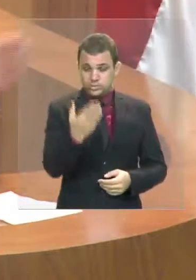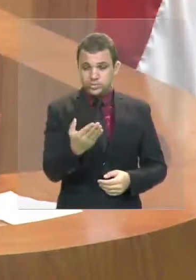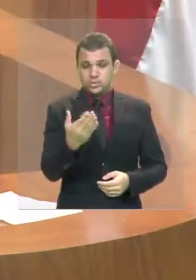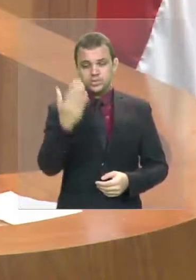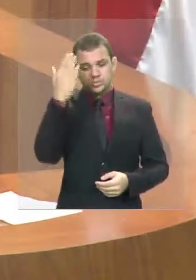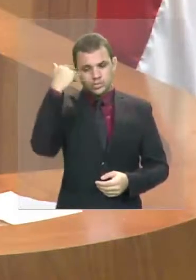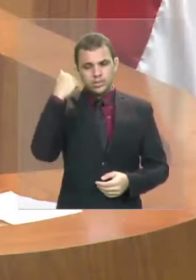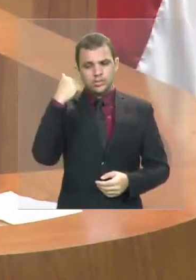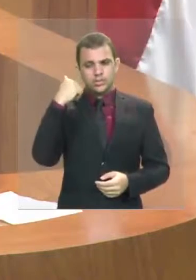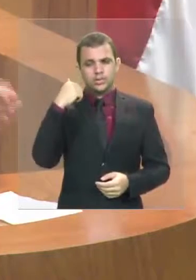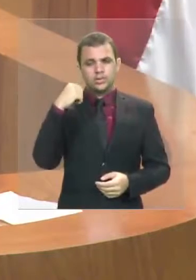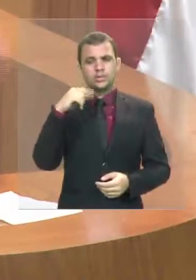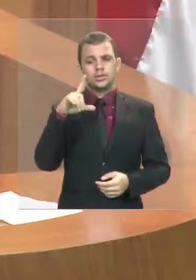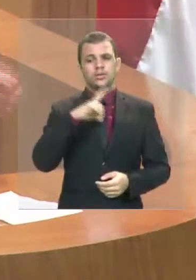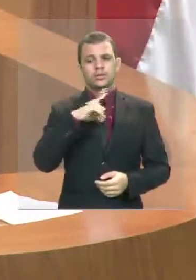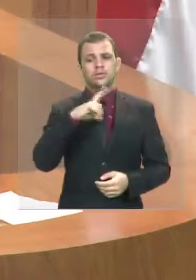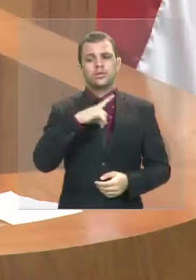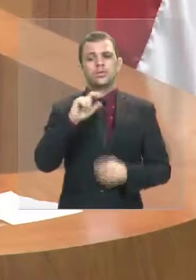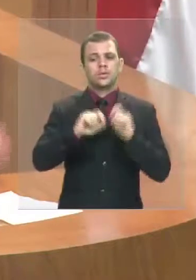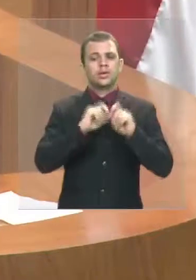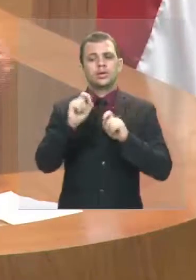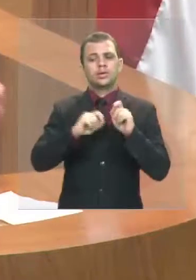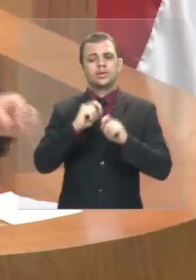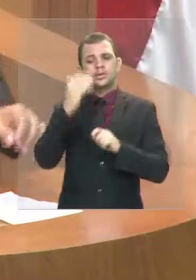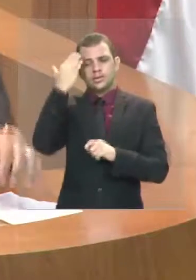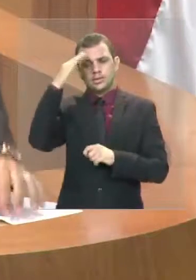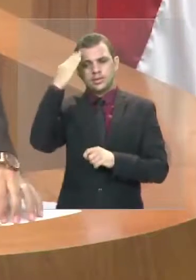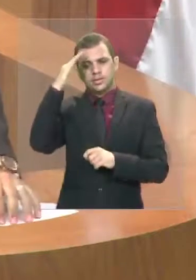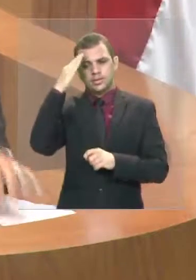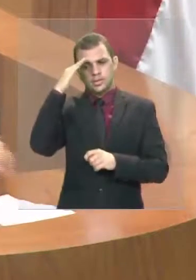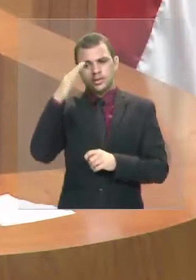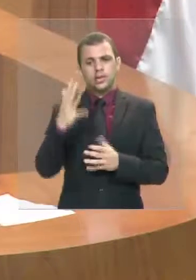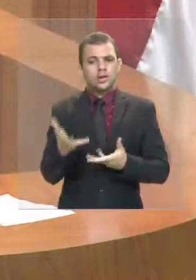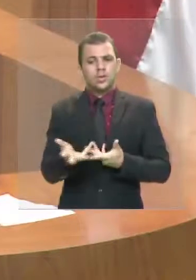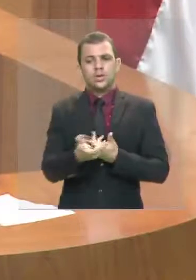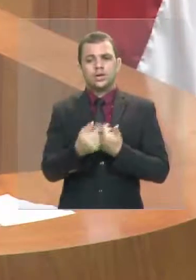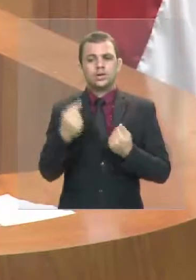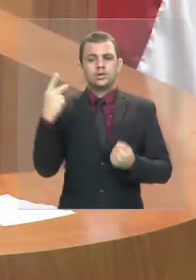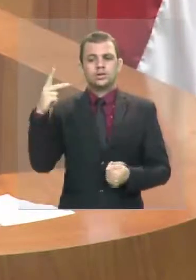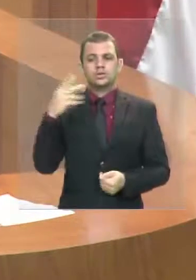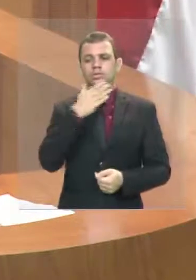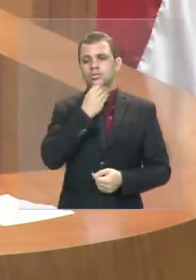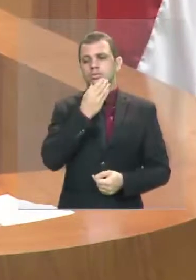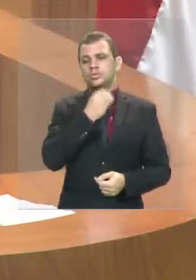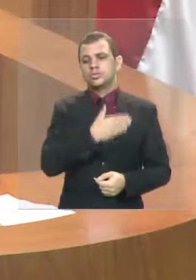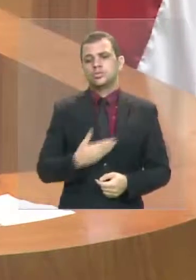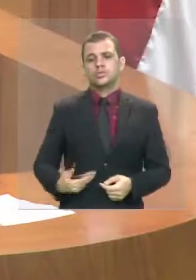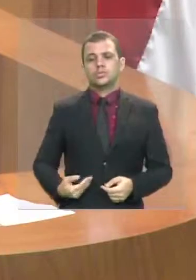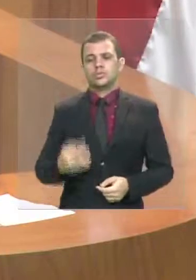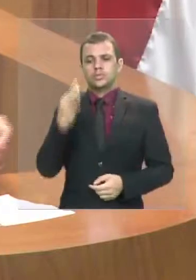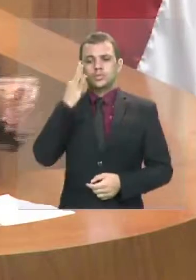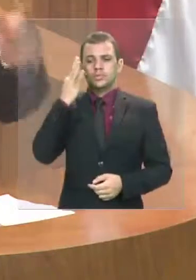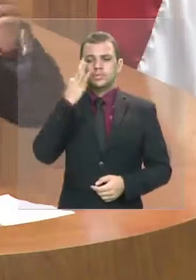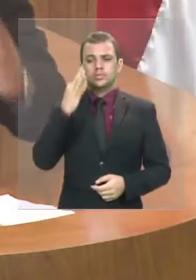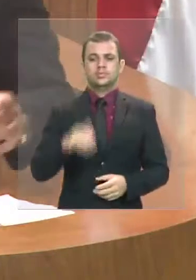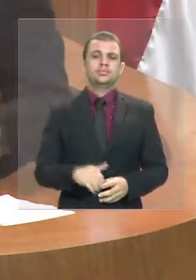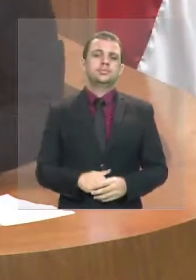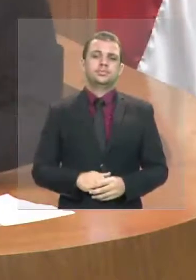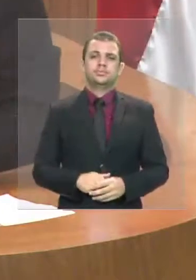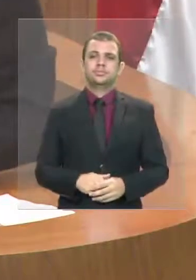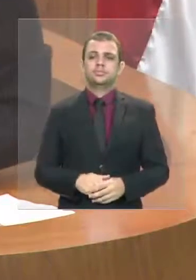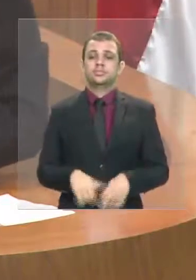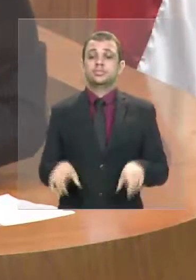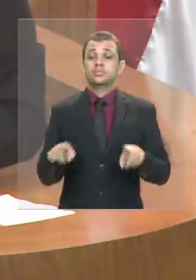Exª... da qualidade e eficácia que é o governador Flávio Dino. E mais,